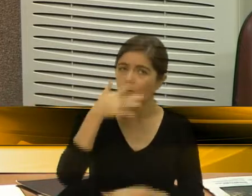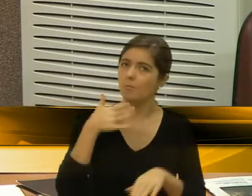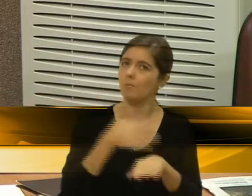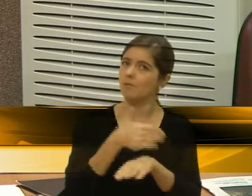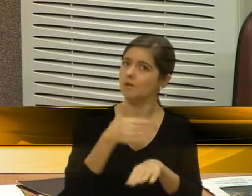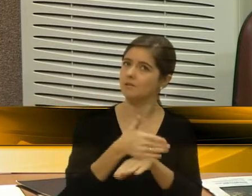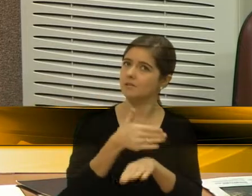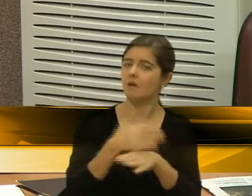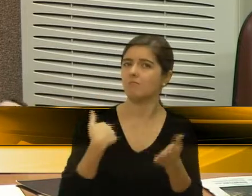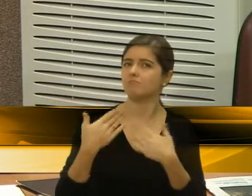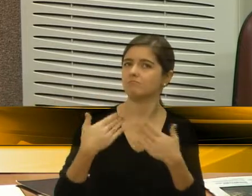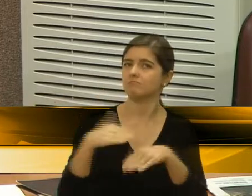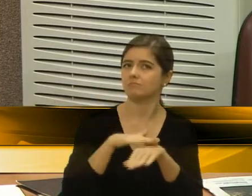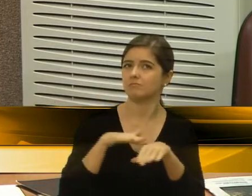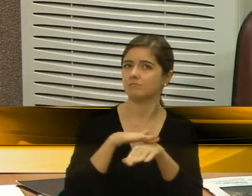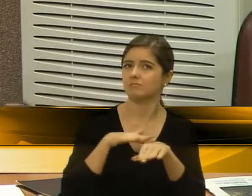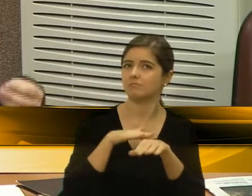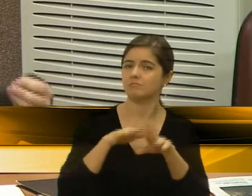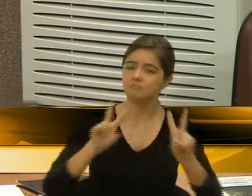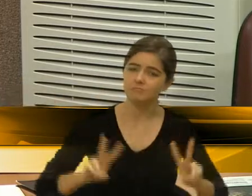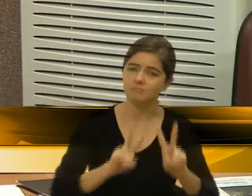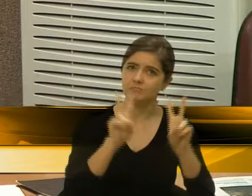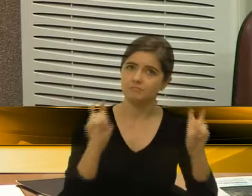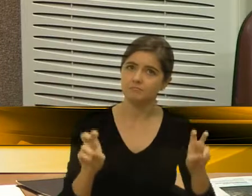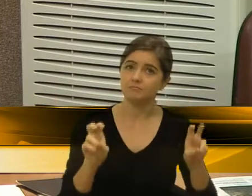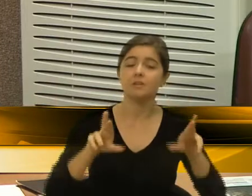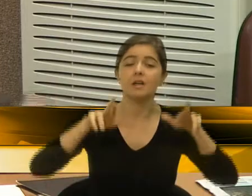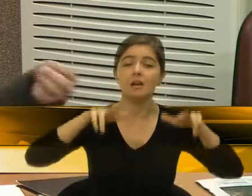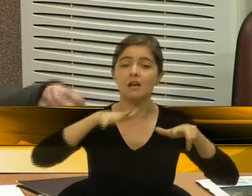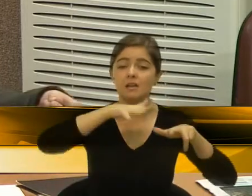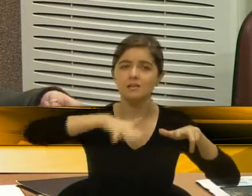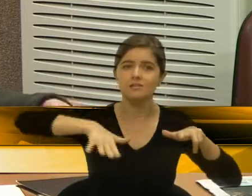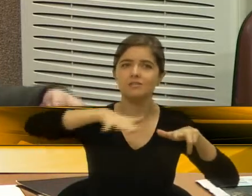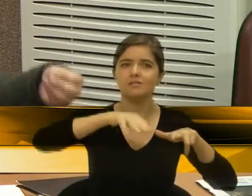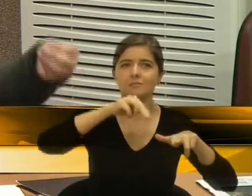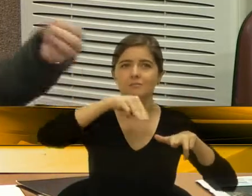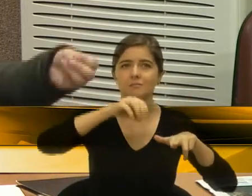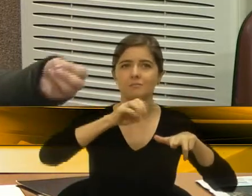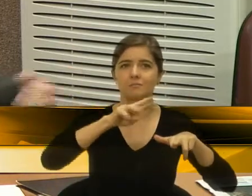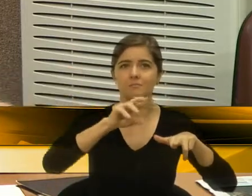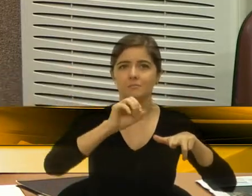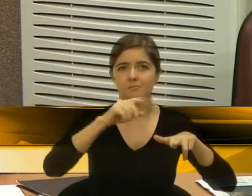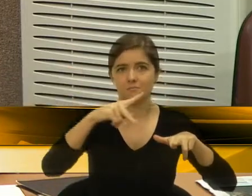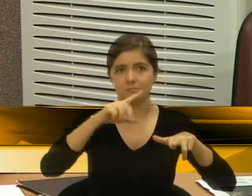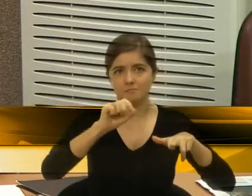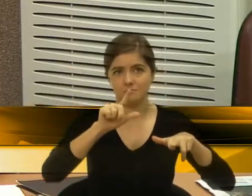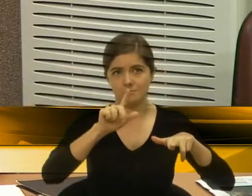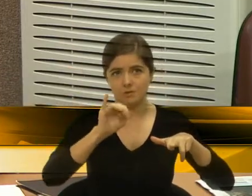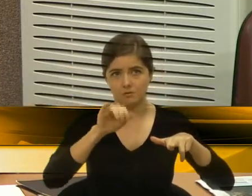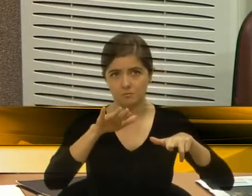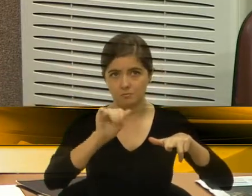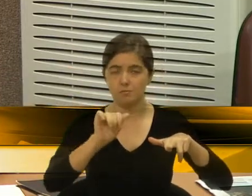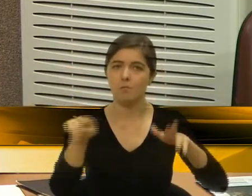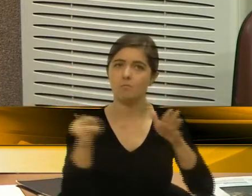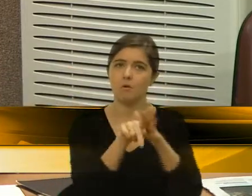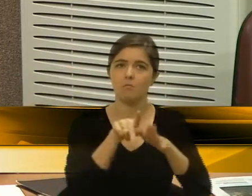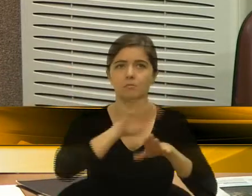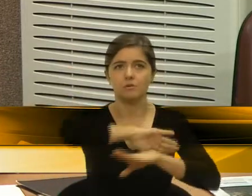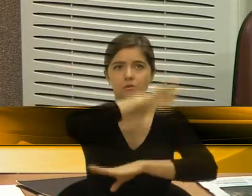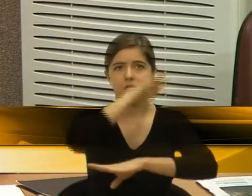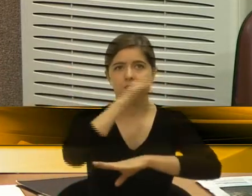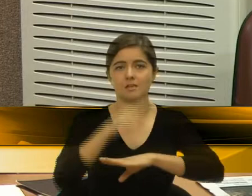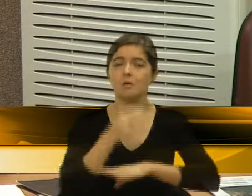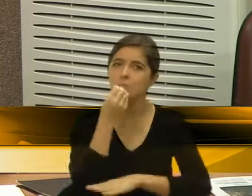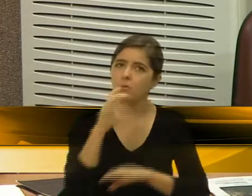debate com relação à região metropolitana da Serra. E que bom que a Câmara novamente esteve presente através da sua